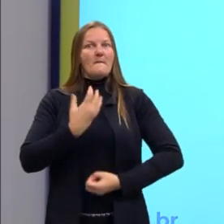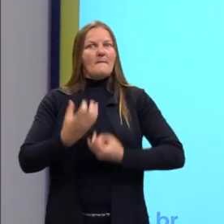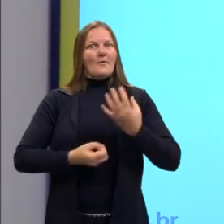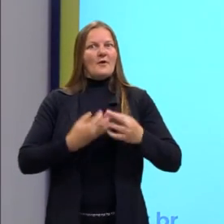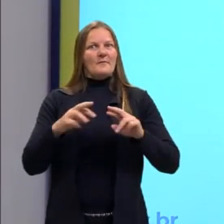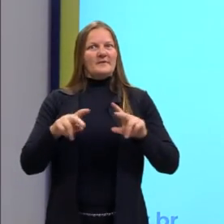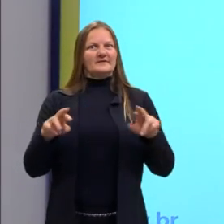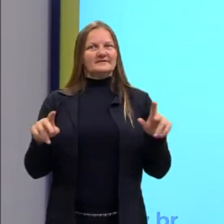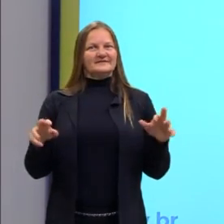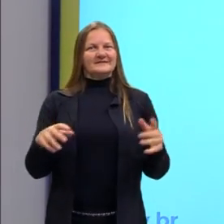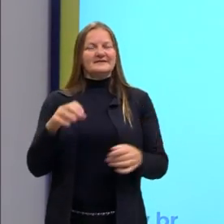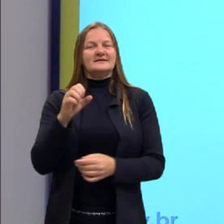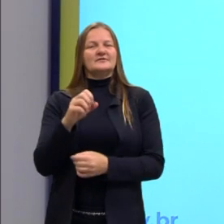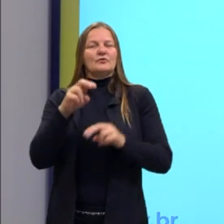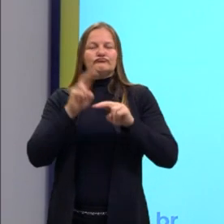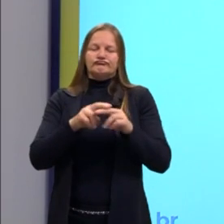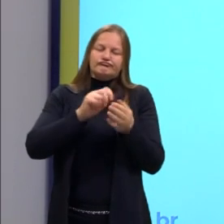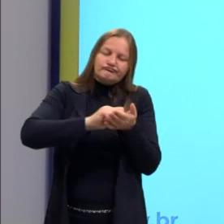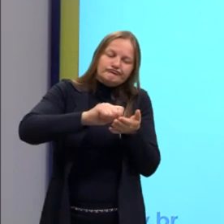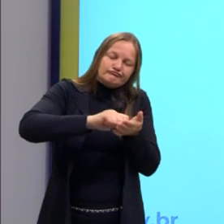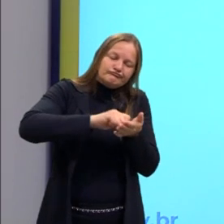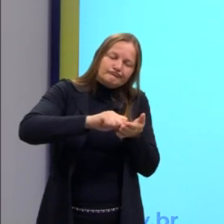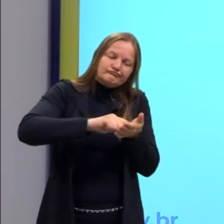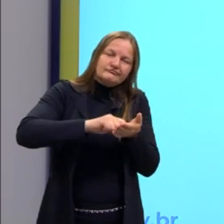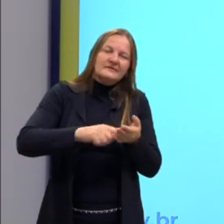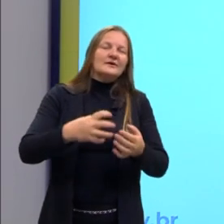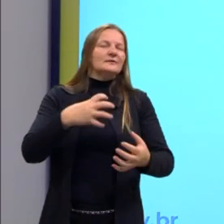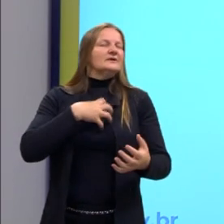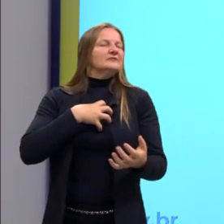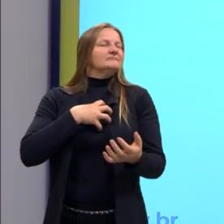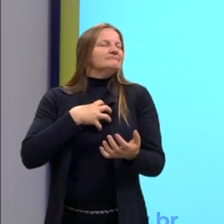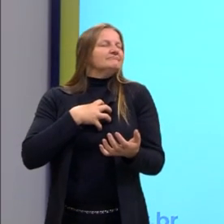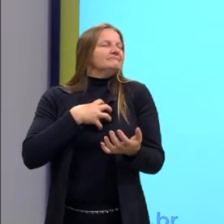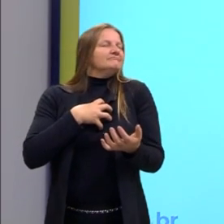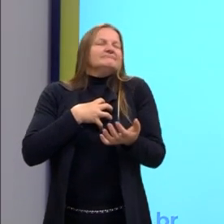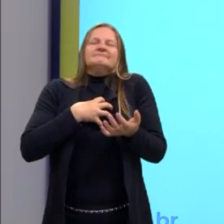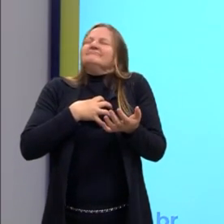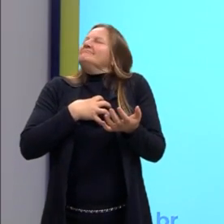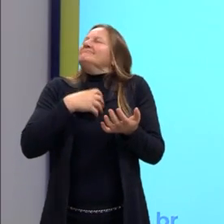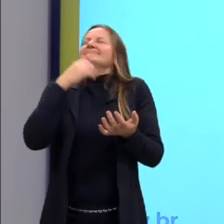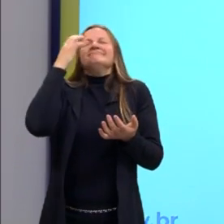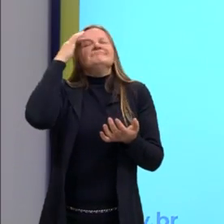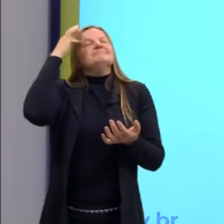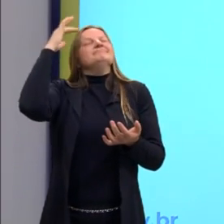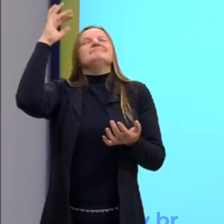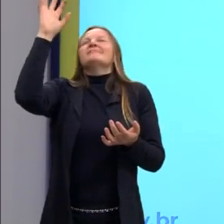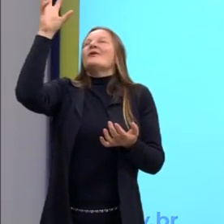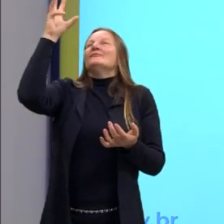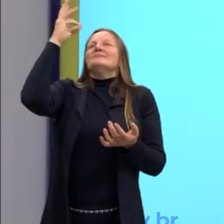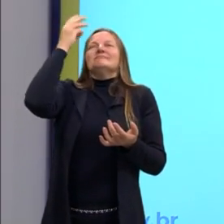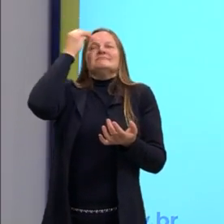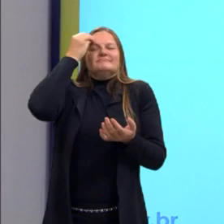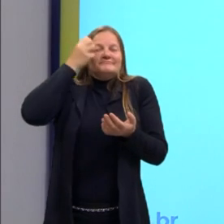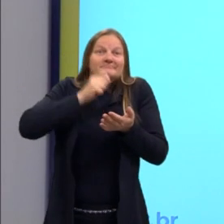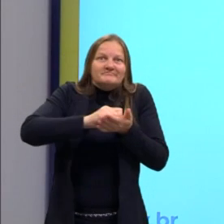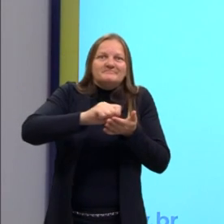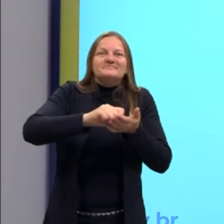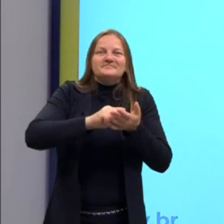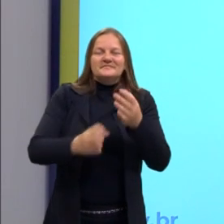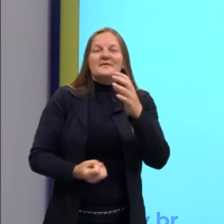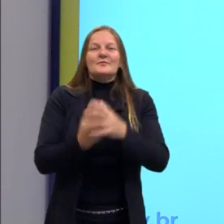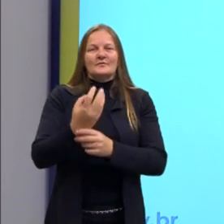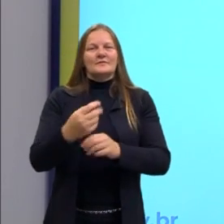é apenas sentar e escrevê-lo, é senti-lo, ele tem que vir da inspiração. O